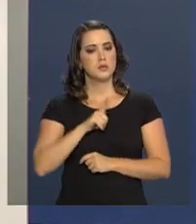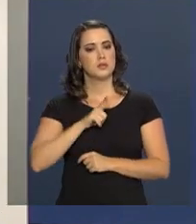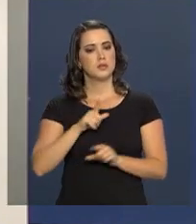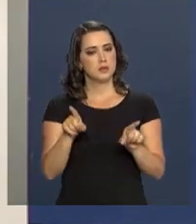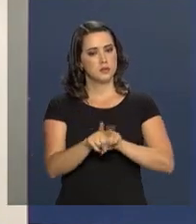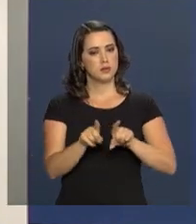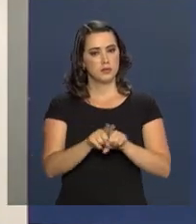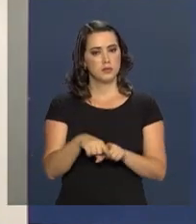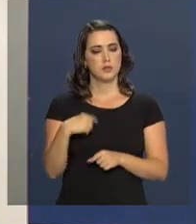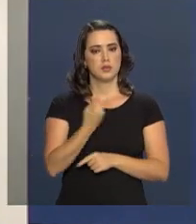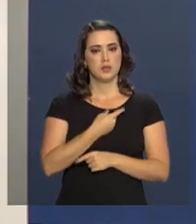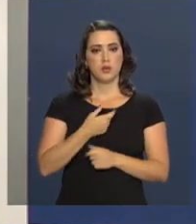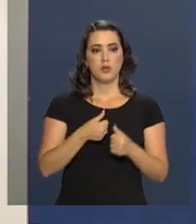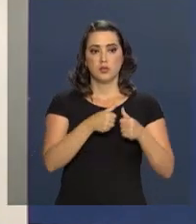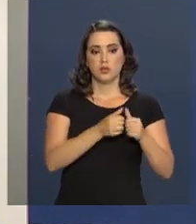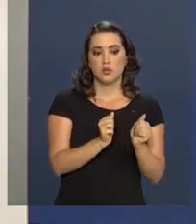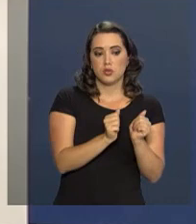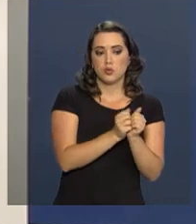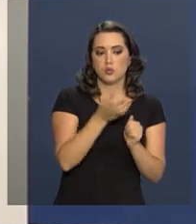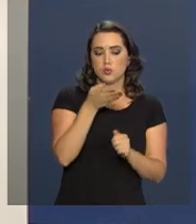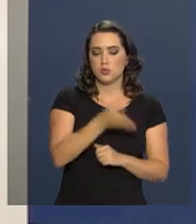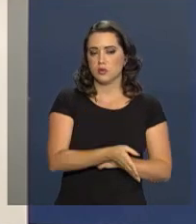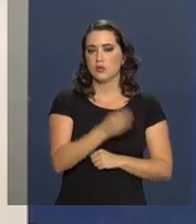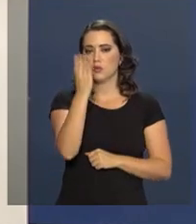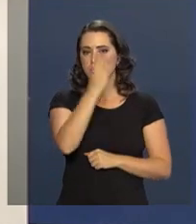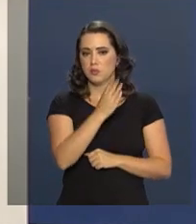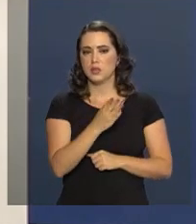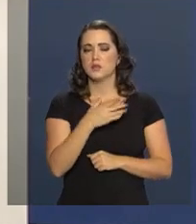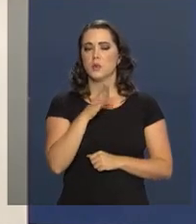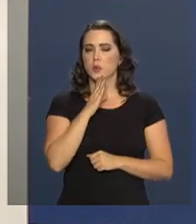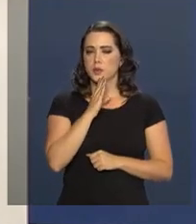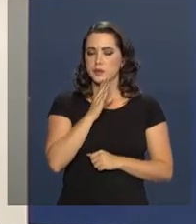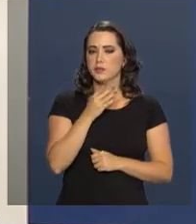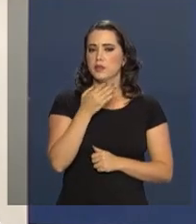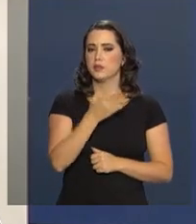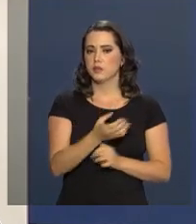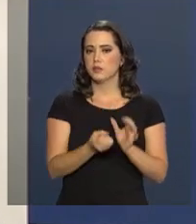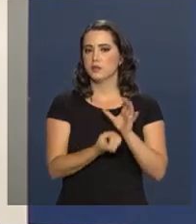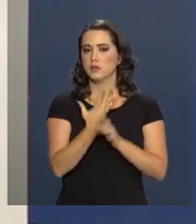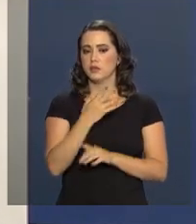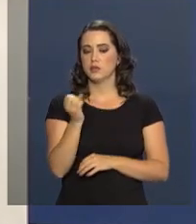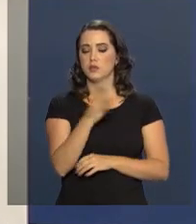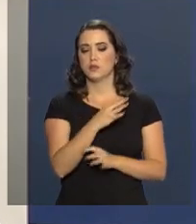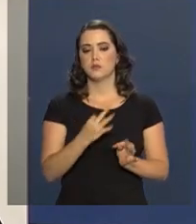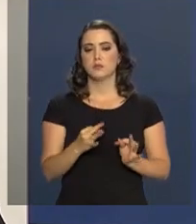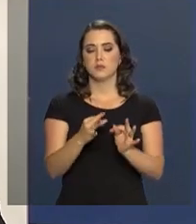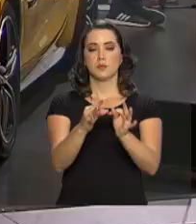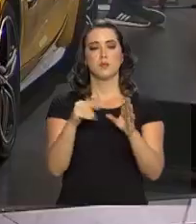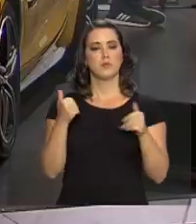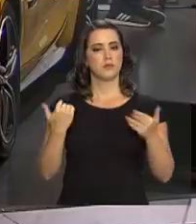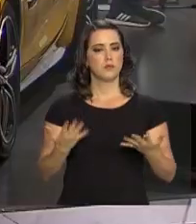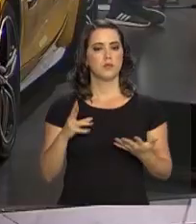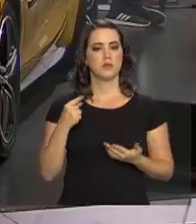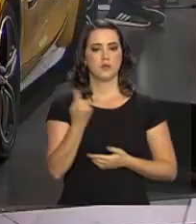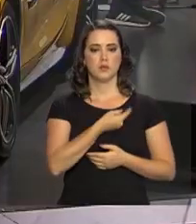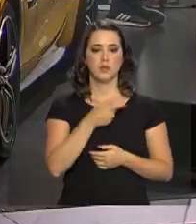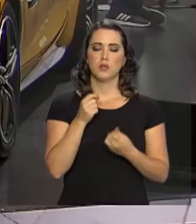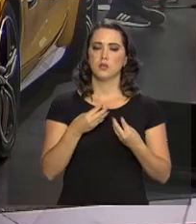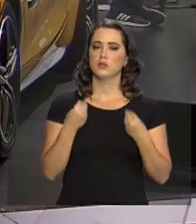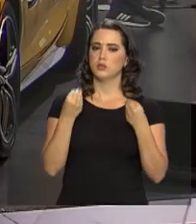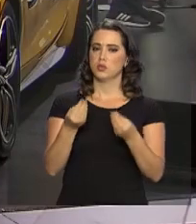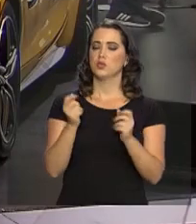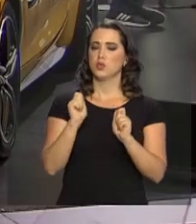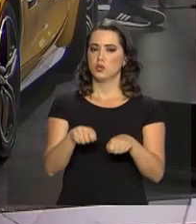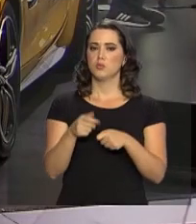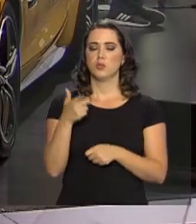a gente consegue reter no Brasil conhecimento, gerar novos conhecimentos, criar novas tecnologias, enfim, a gente consegue